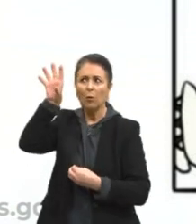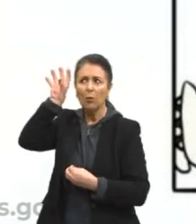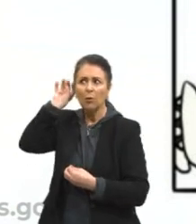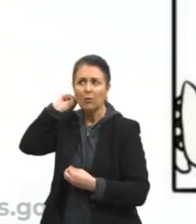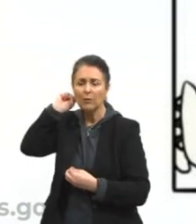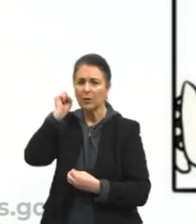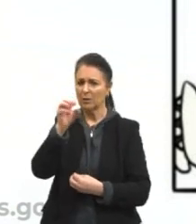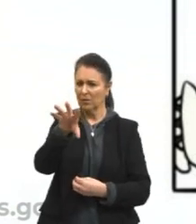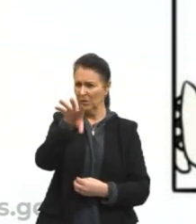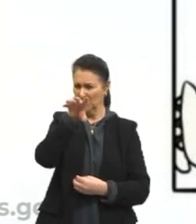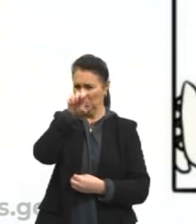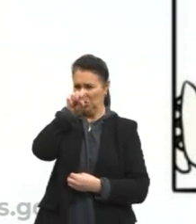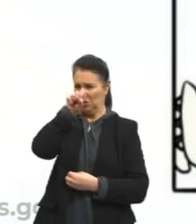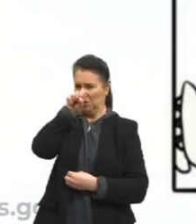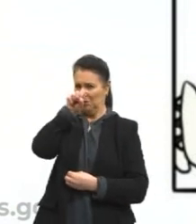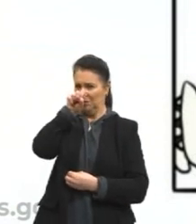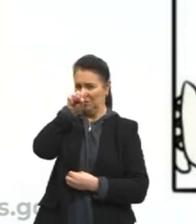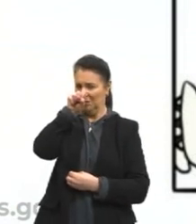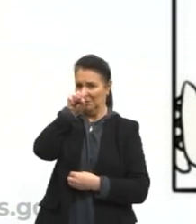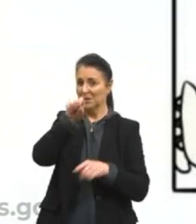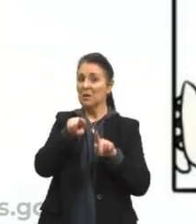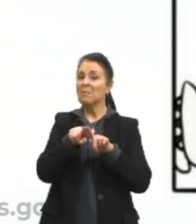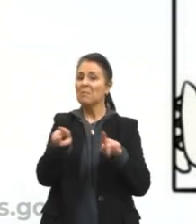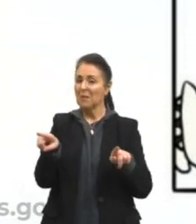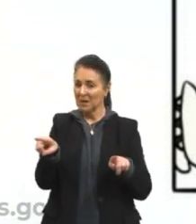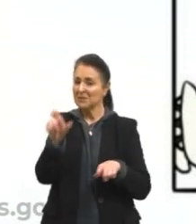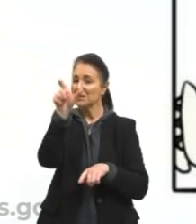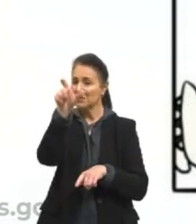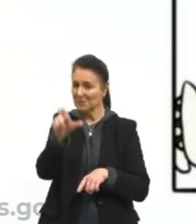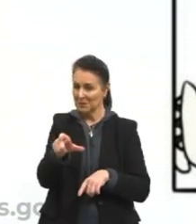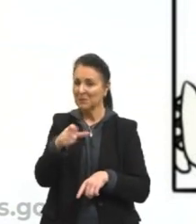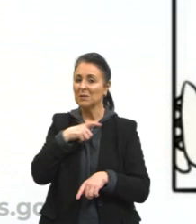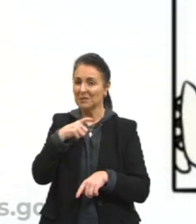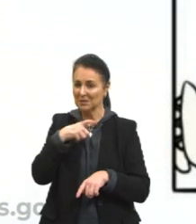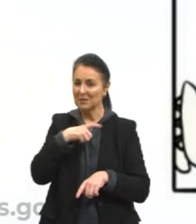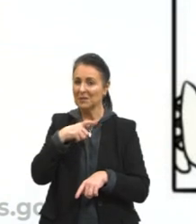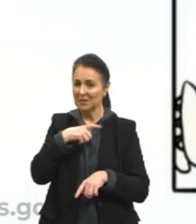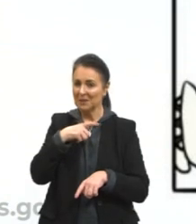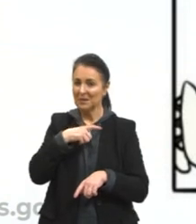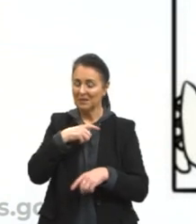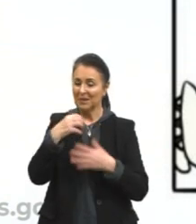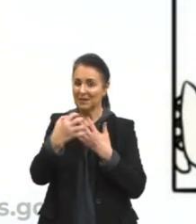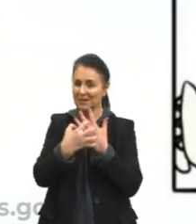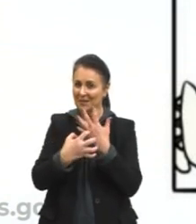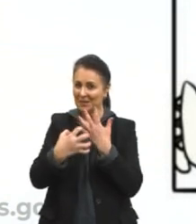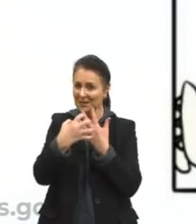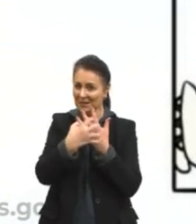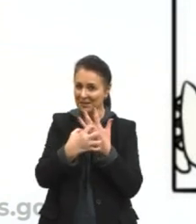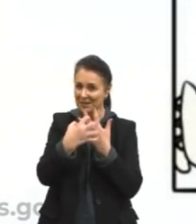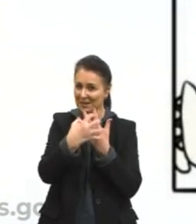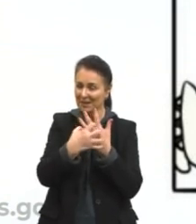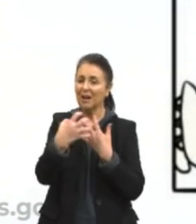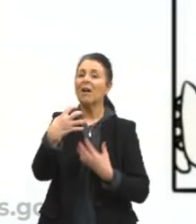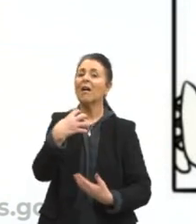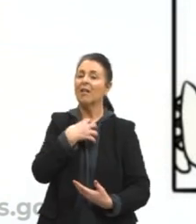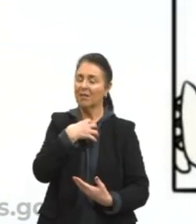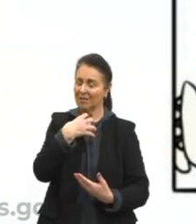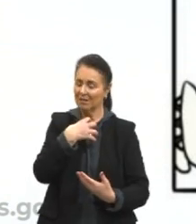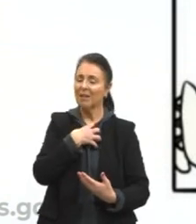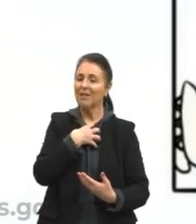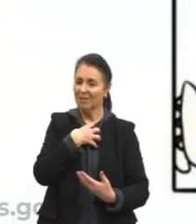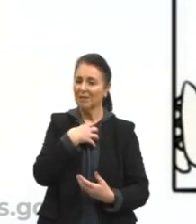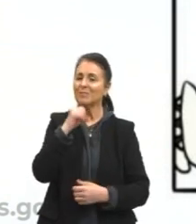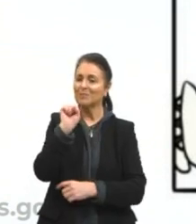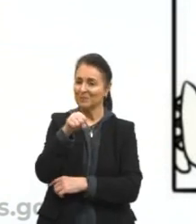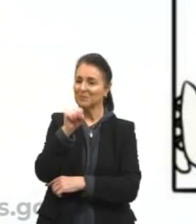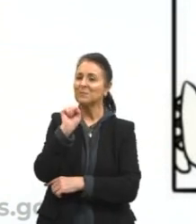Mas pessoas que possuem sinestesia têm a possibilidade de sentir determinadas situações em